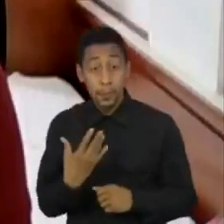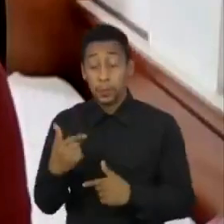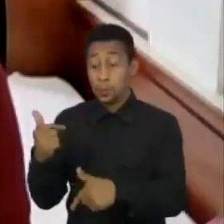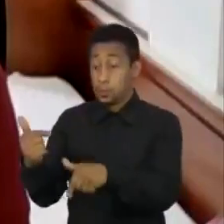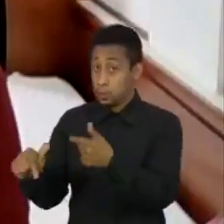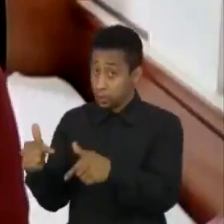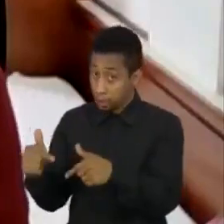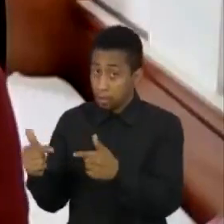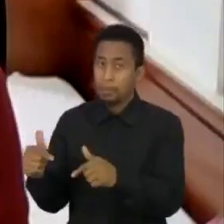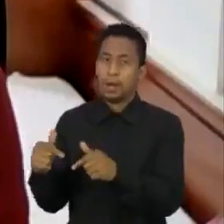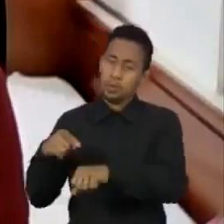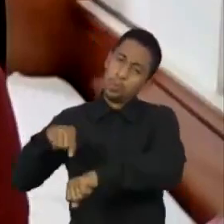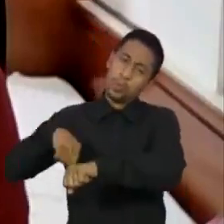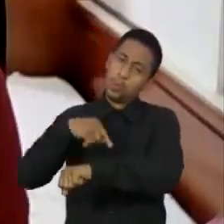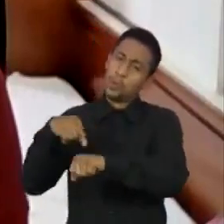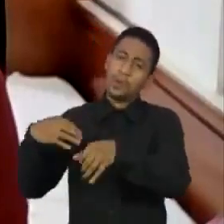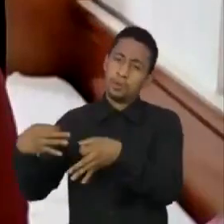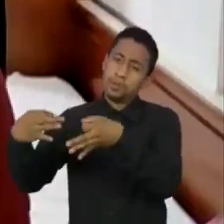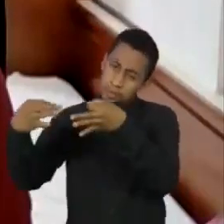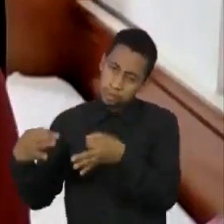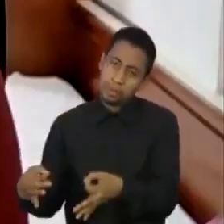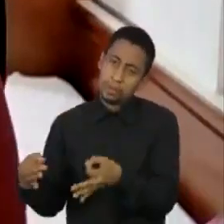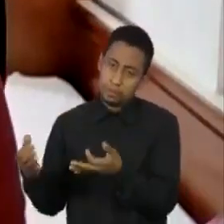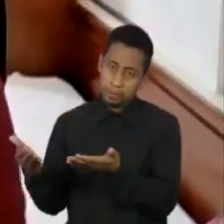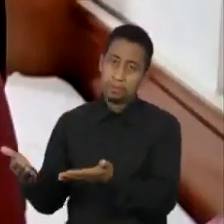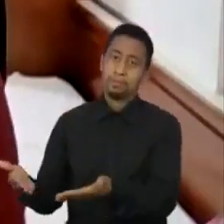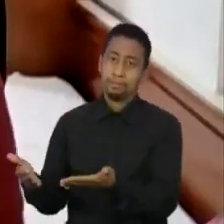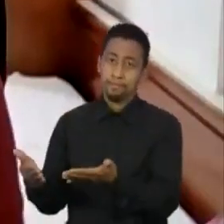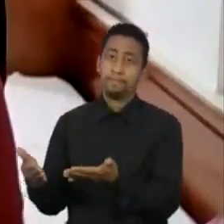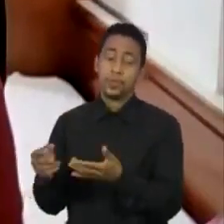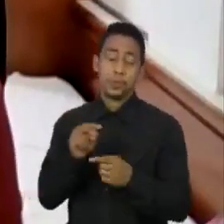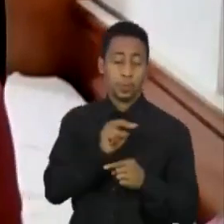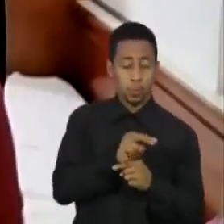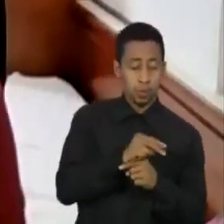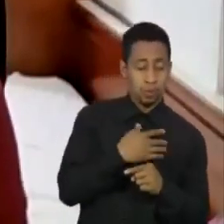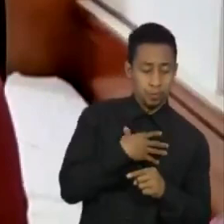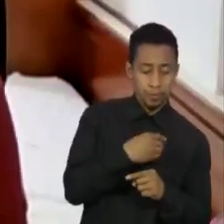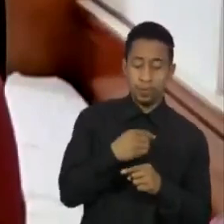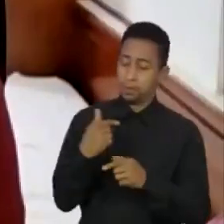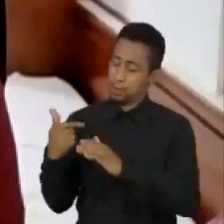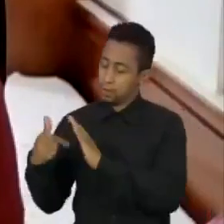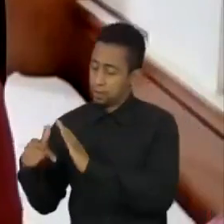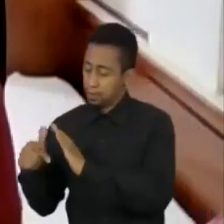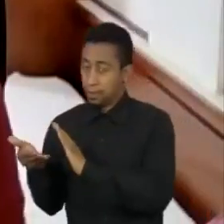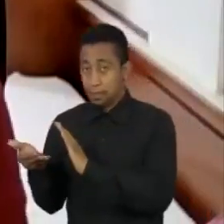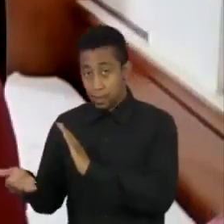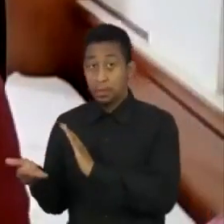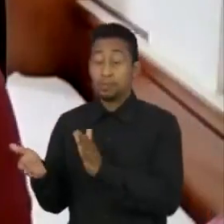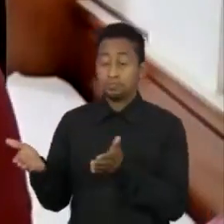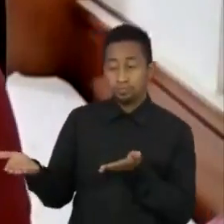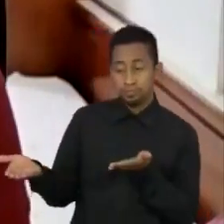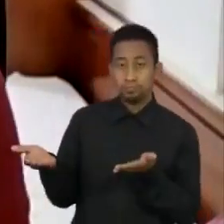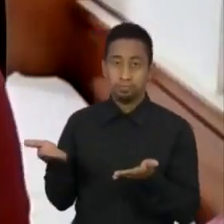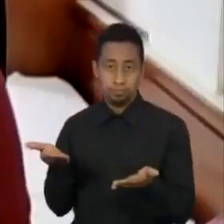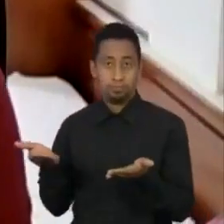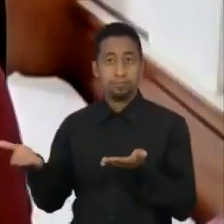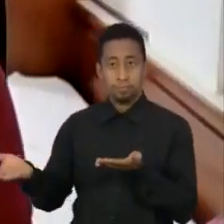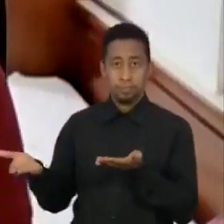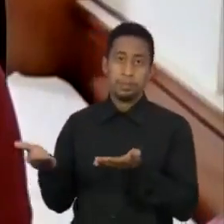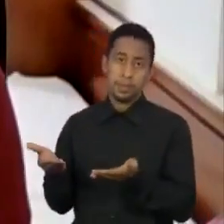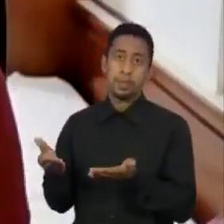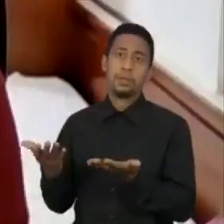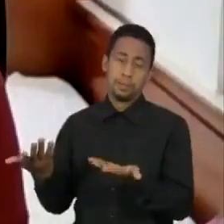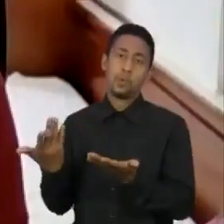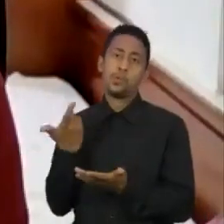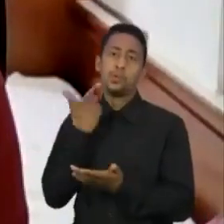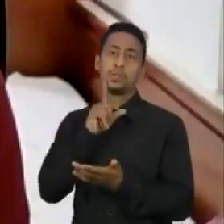uma jornada regular, né? E que tivessem acesso à assistência,